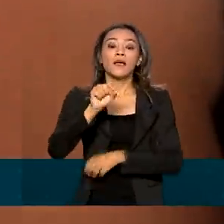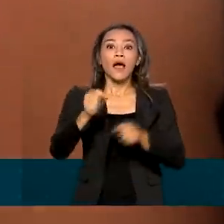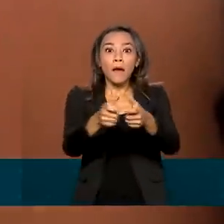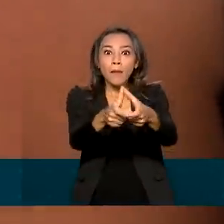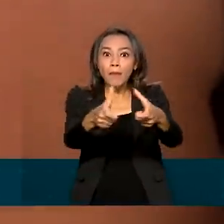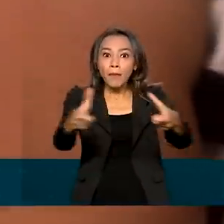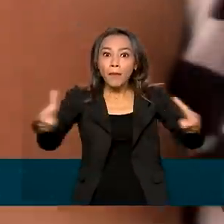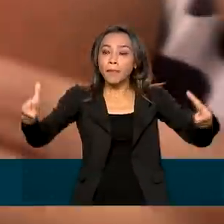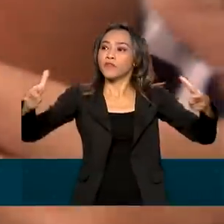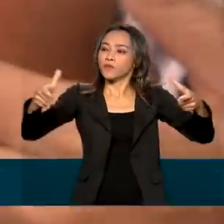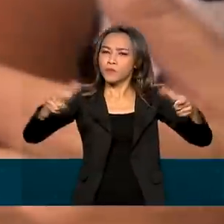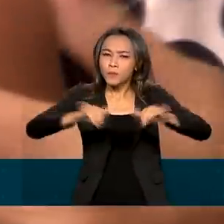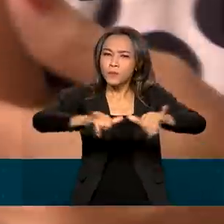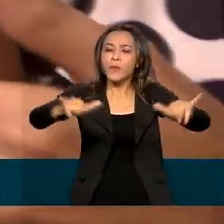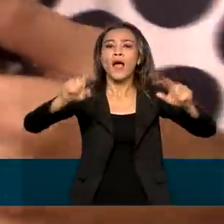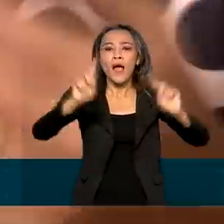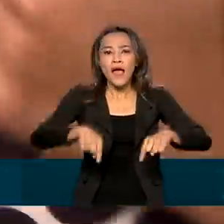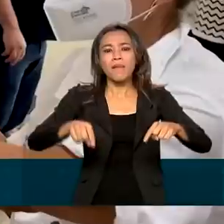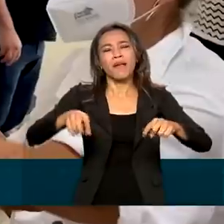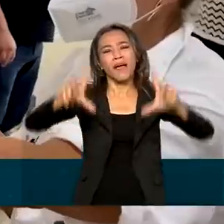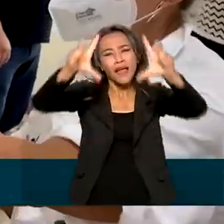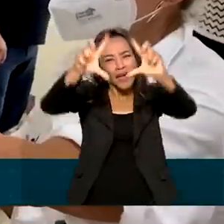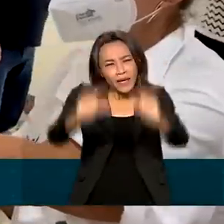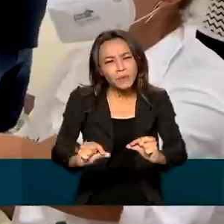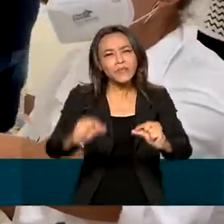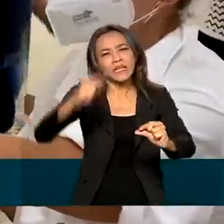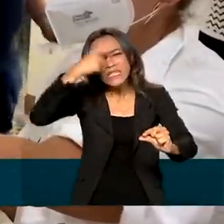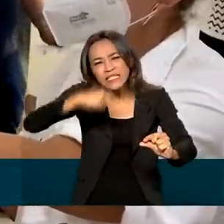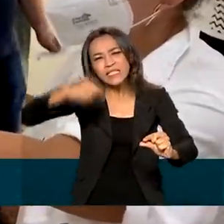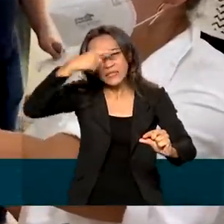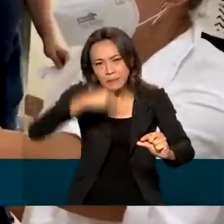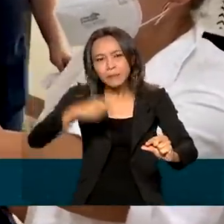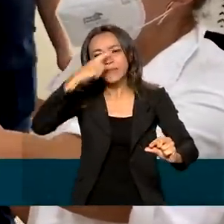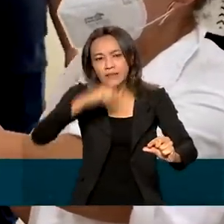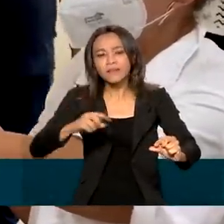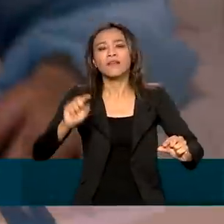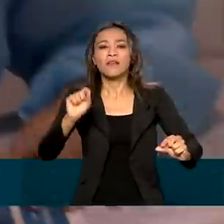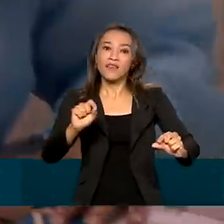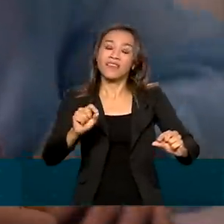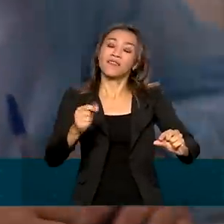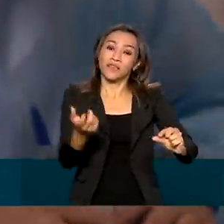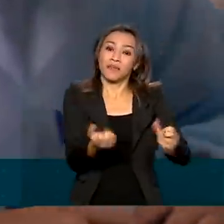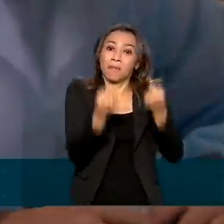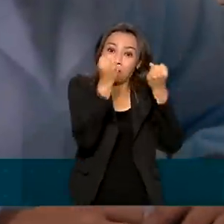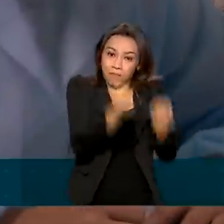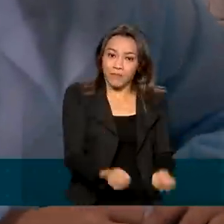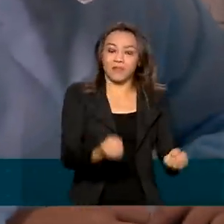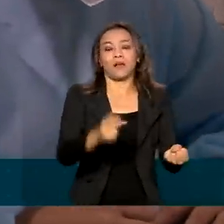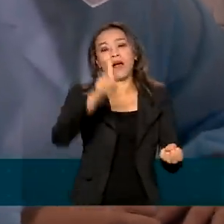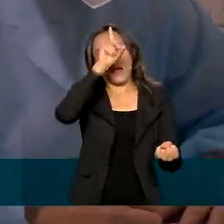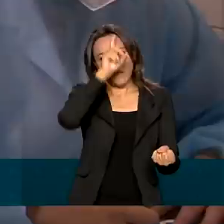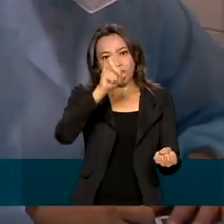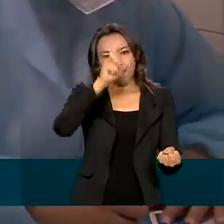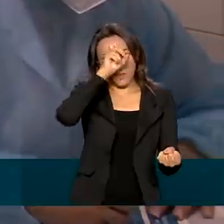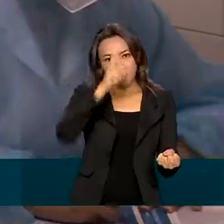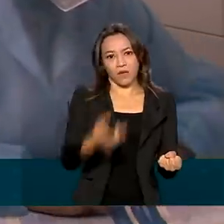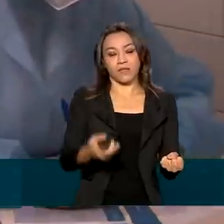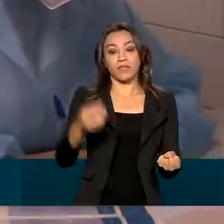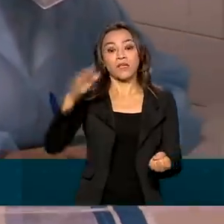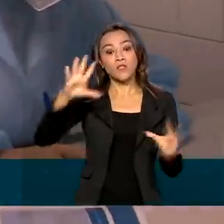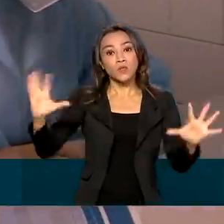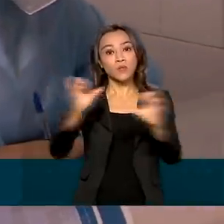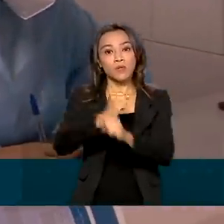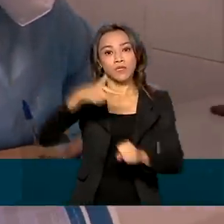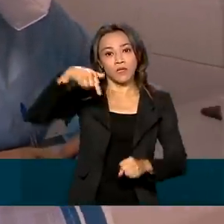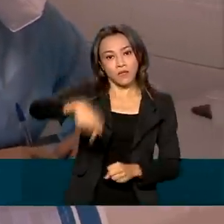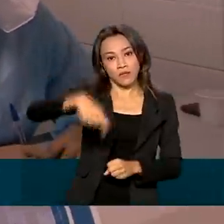tem o objetivo de reduzir os casos graves de gripe, que também pressionam o sistema de saúde. No total, são 79 milhões